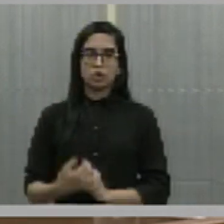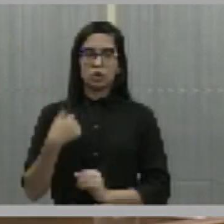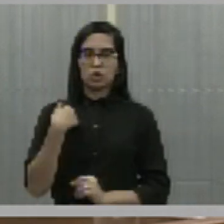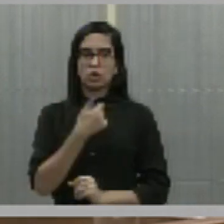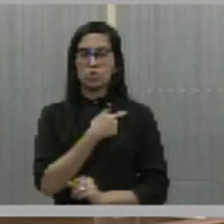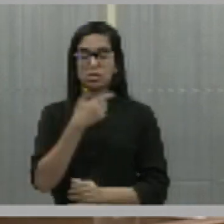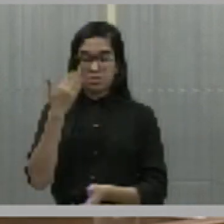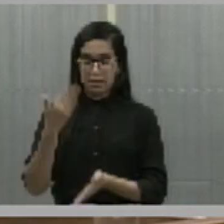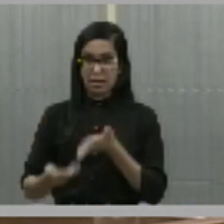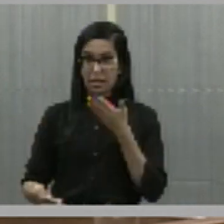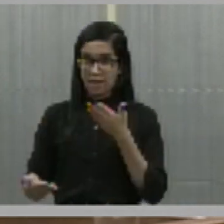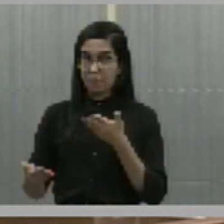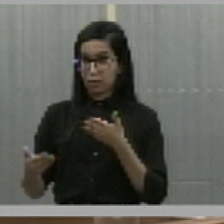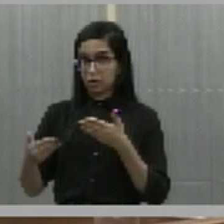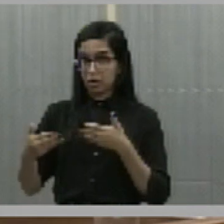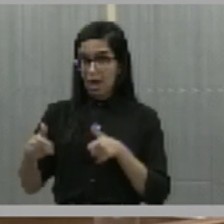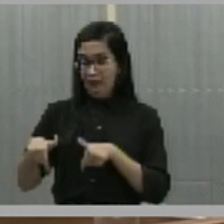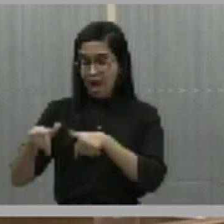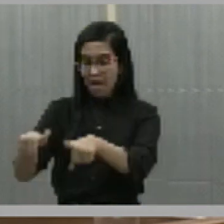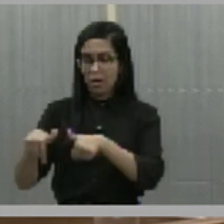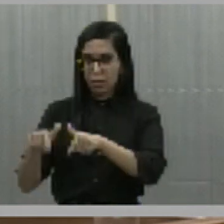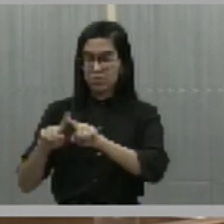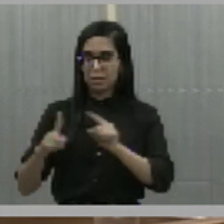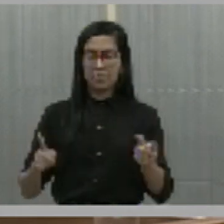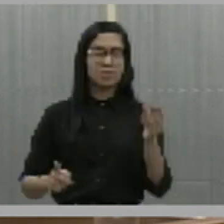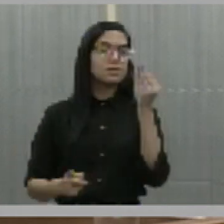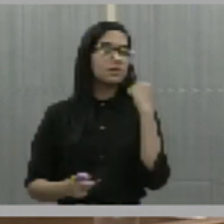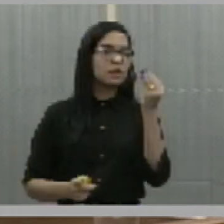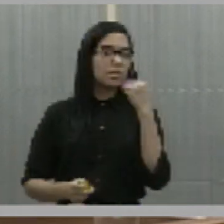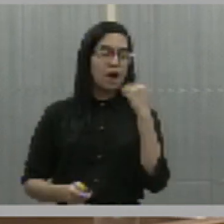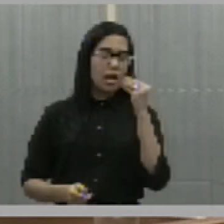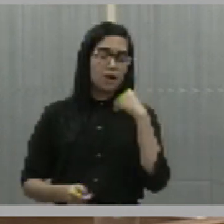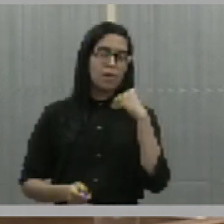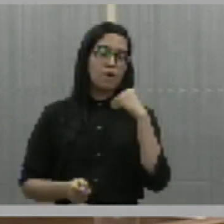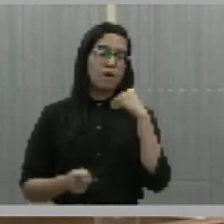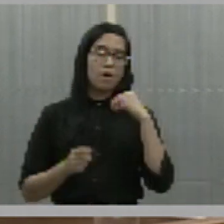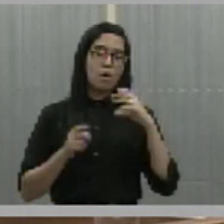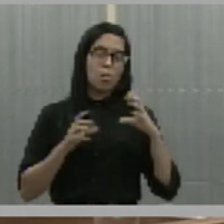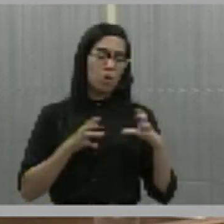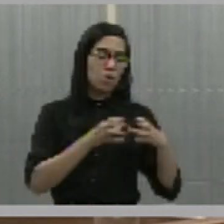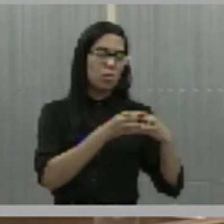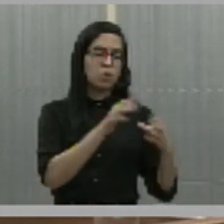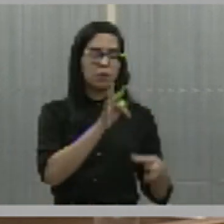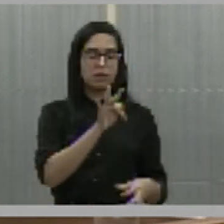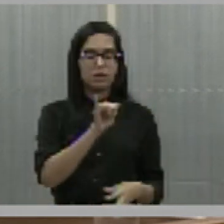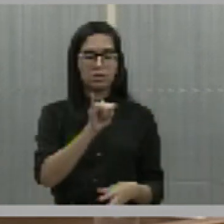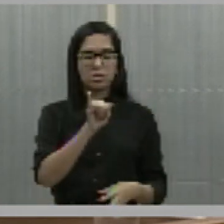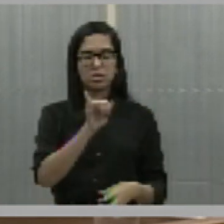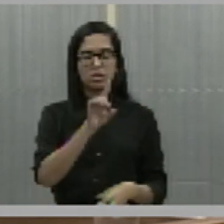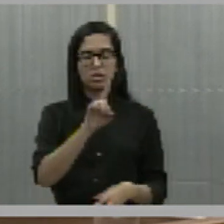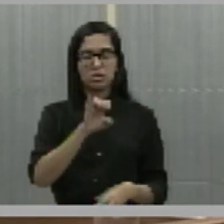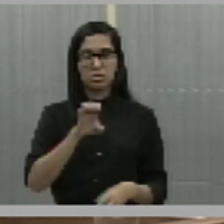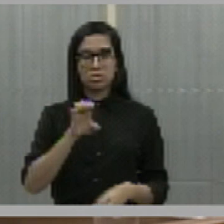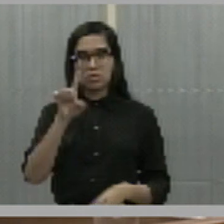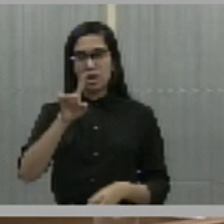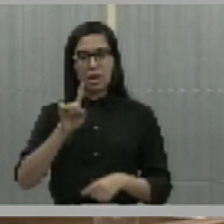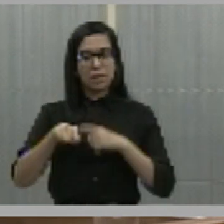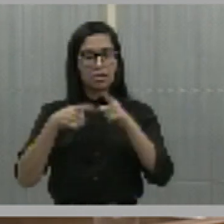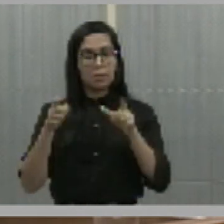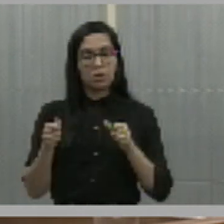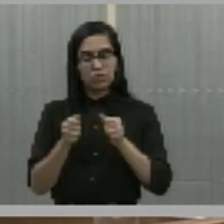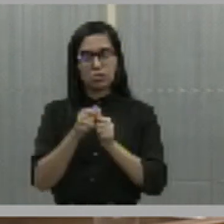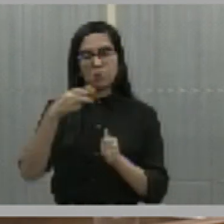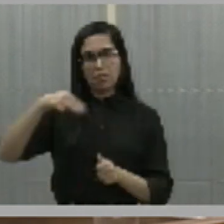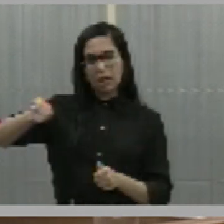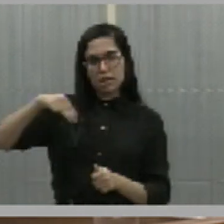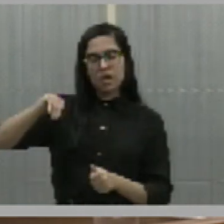batalha, mas enfraquecemos as forças de Fidier, que depois, juntando-se maranhenses, cearenses e piauienses,